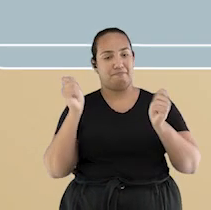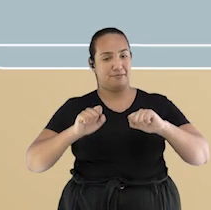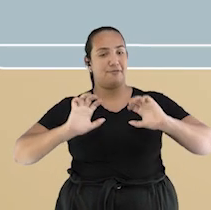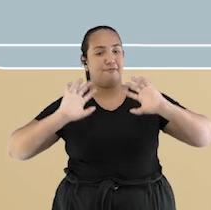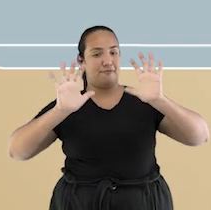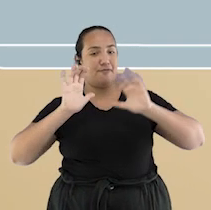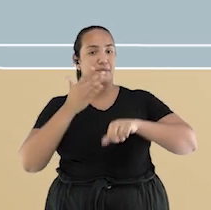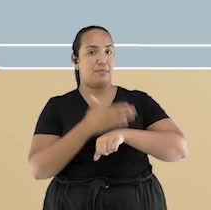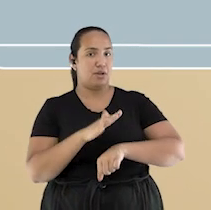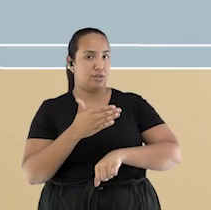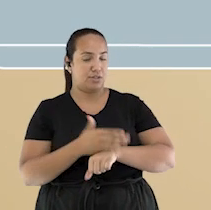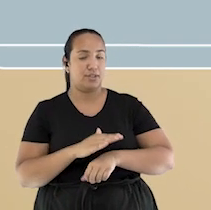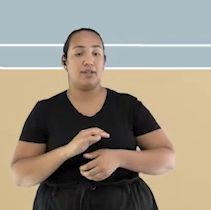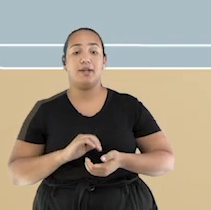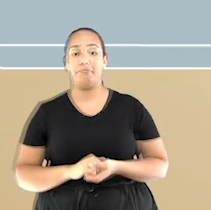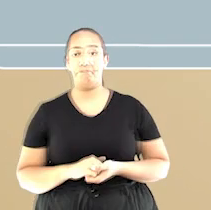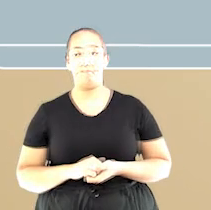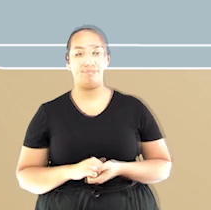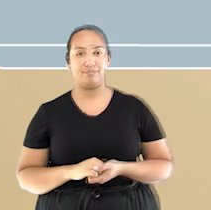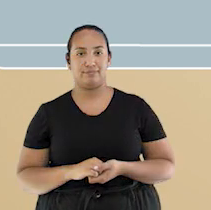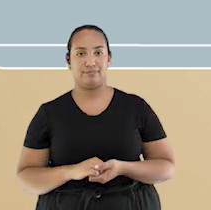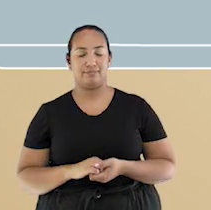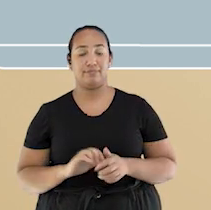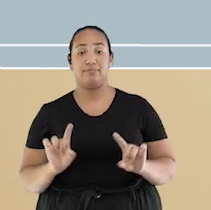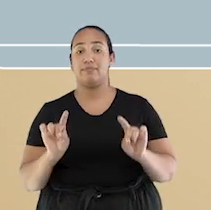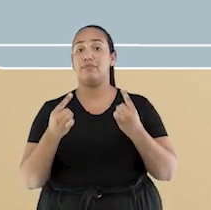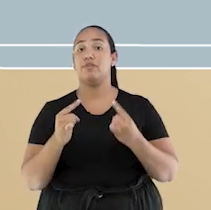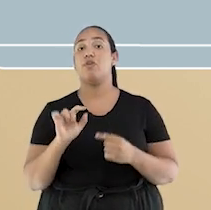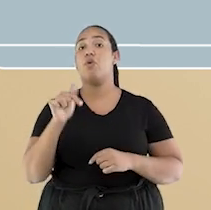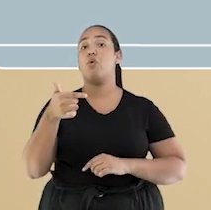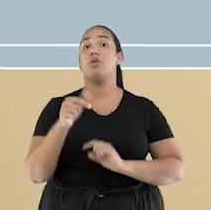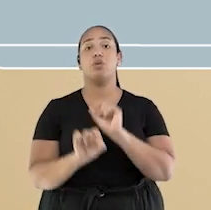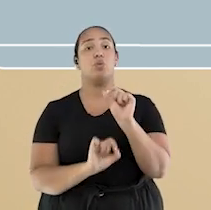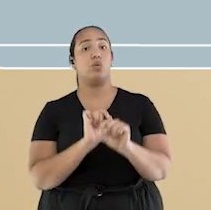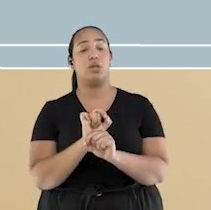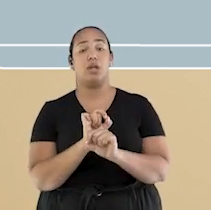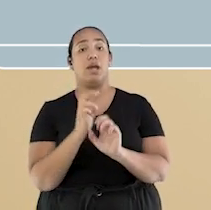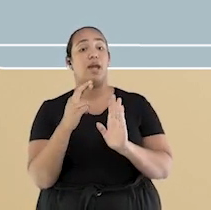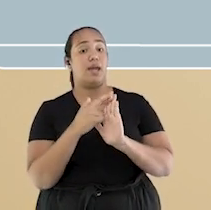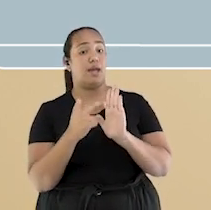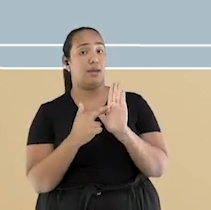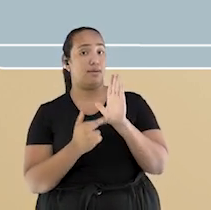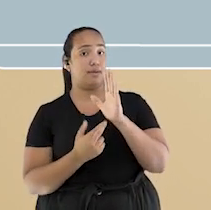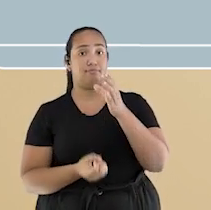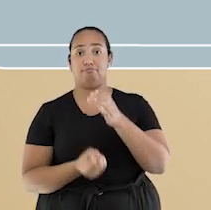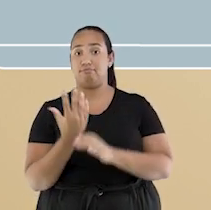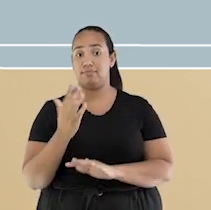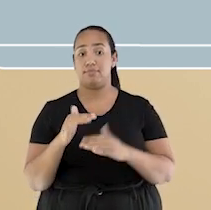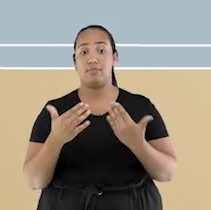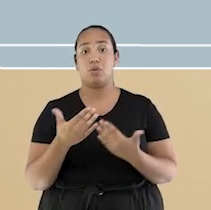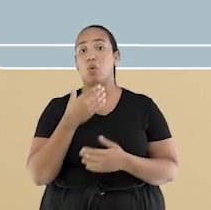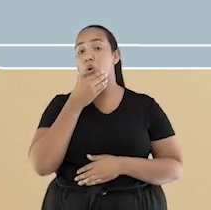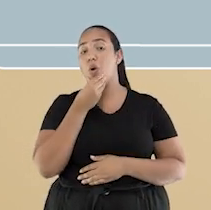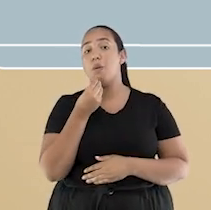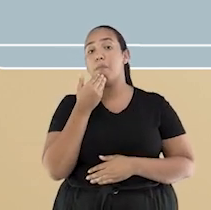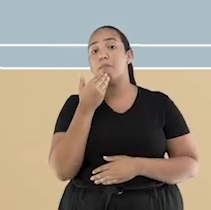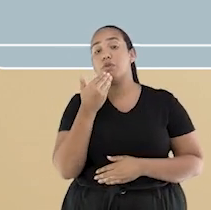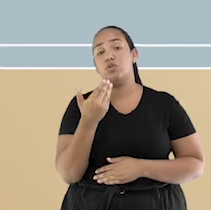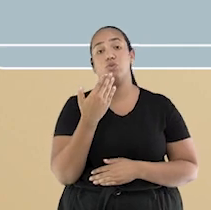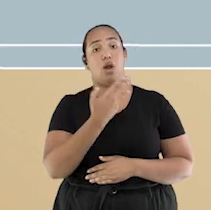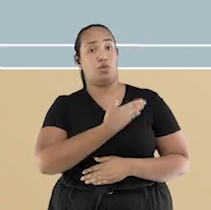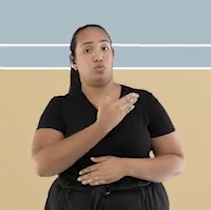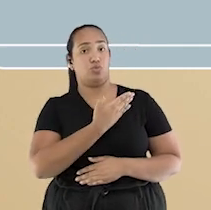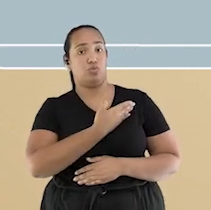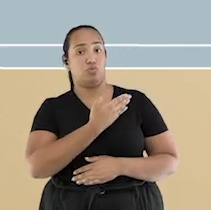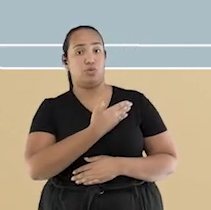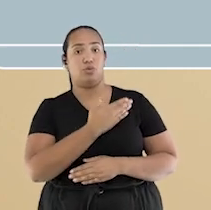O próximo desafio foi construir as regras do jogo. Para tanto, Morgan pediu auxílio a dois amigos, o